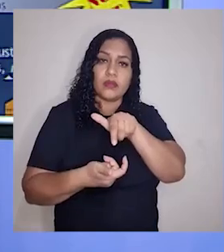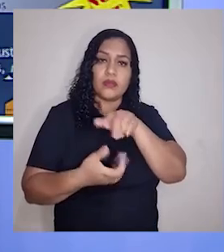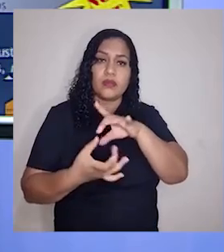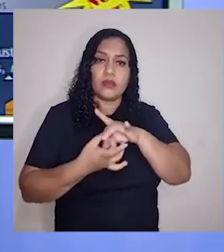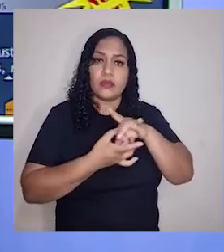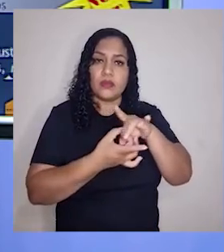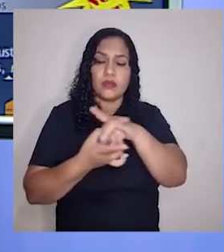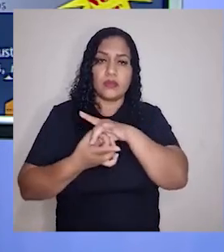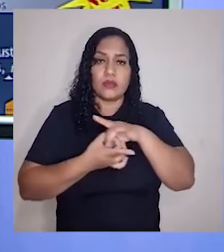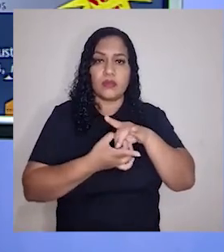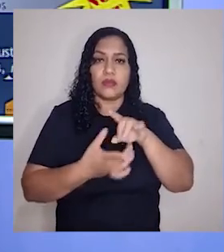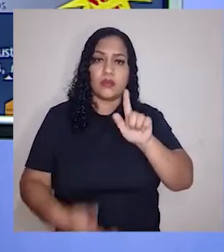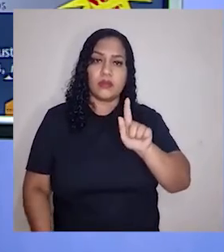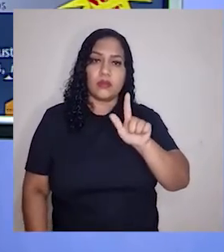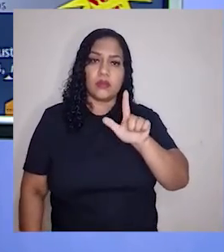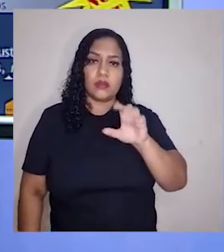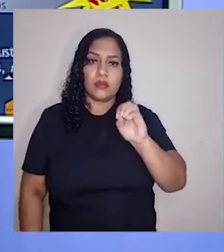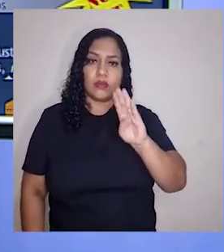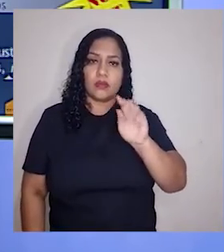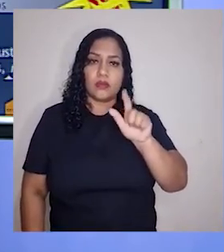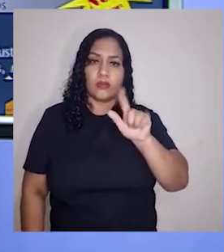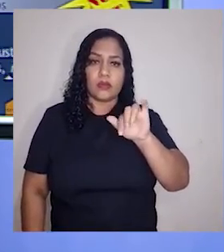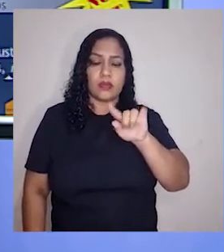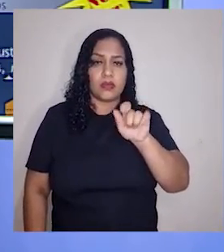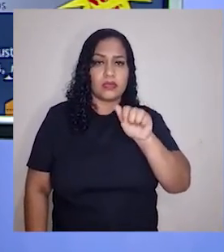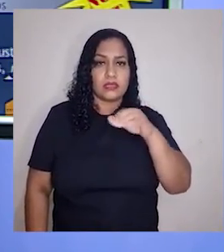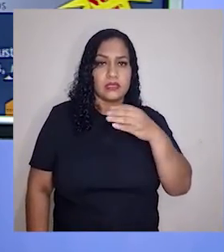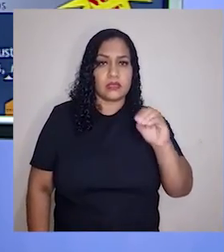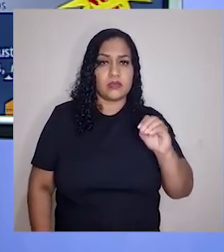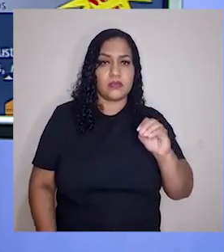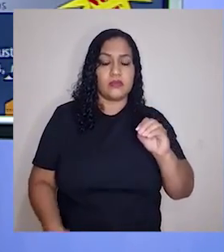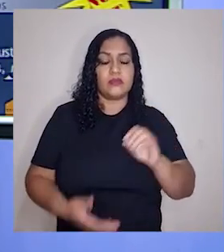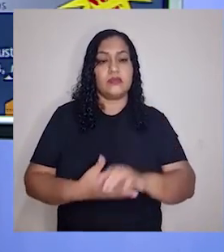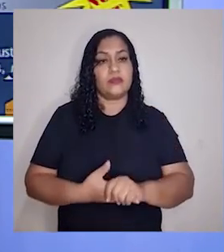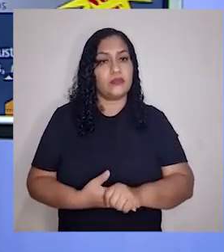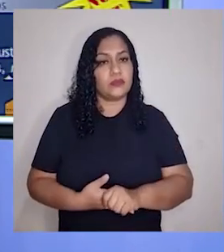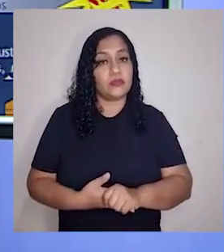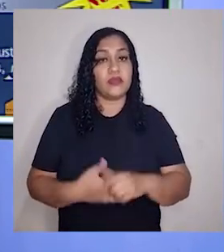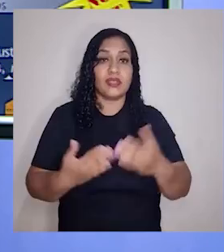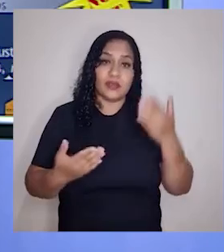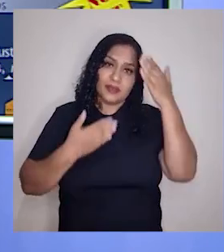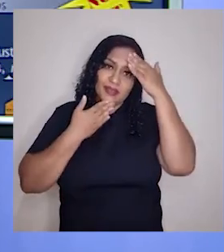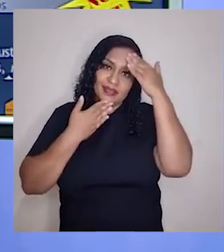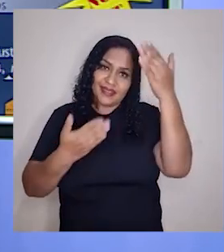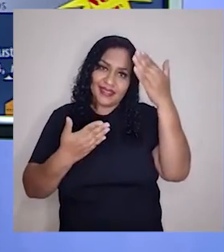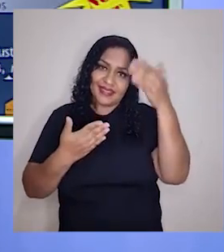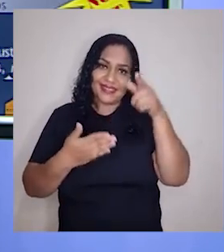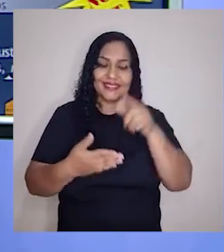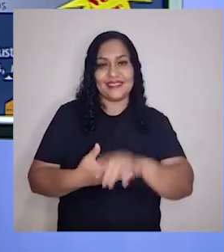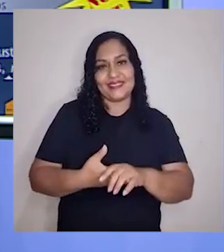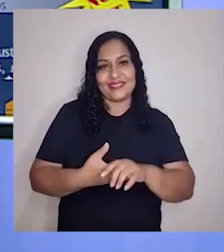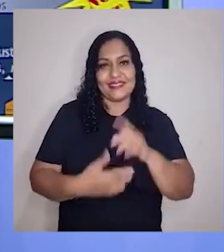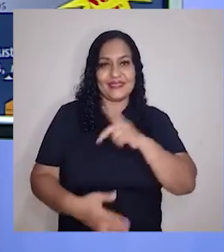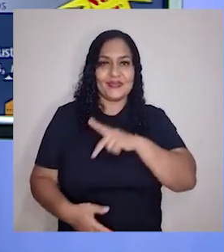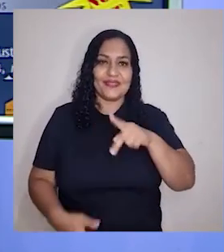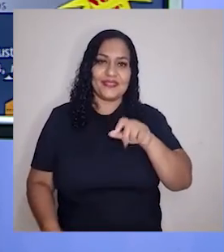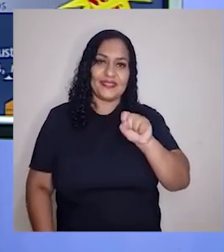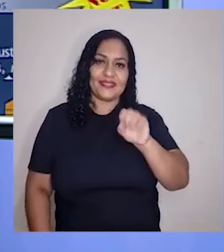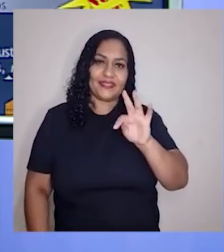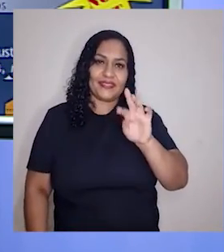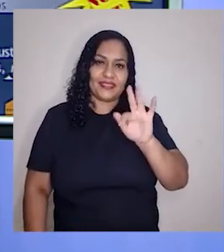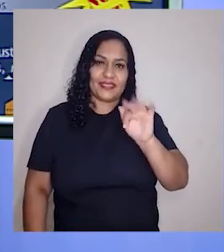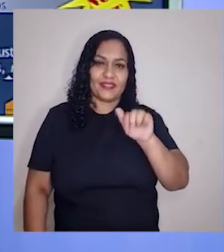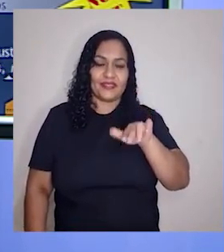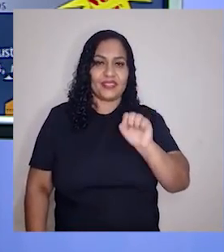globalização, tá bom? Então basicamente são os tópicos que fecham essa aula de hoje. Eu agradeço a sua audiência.